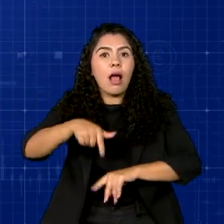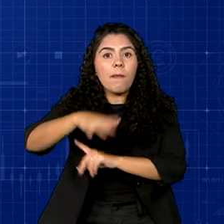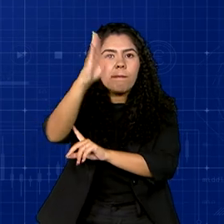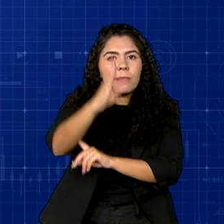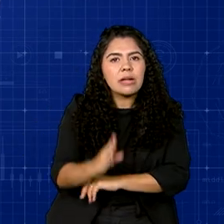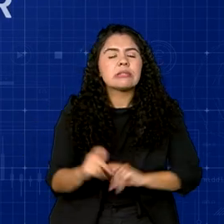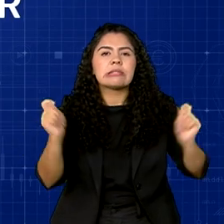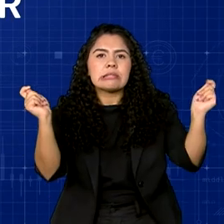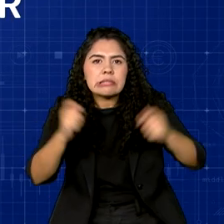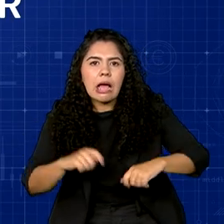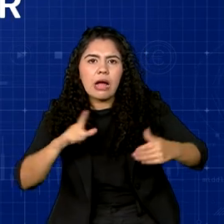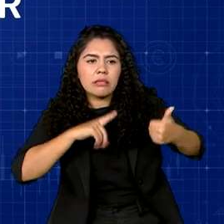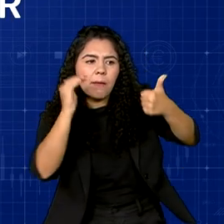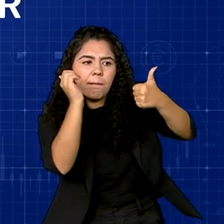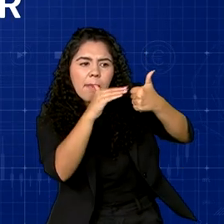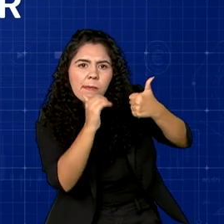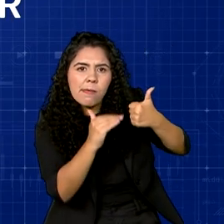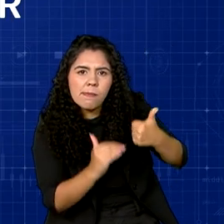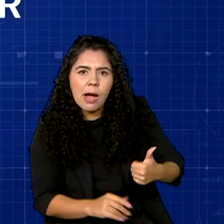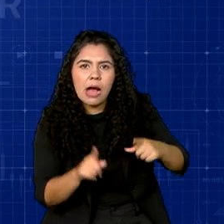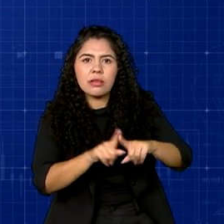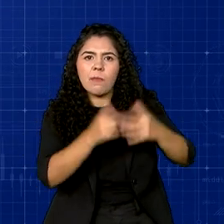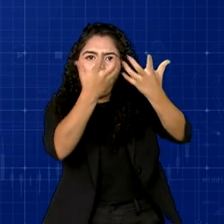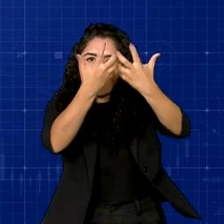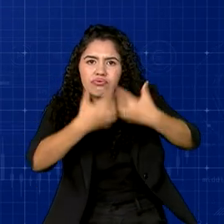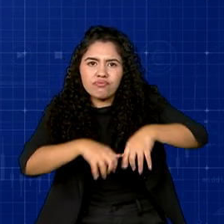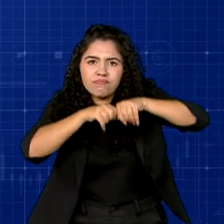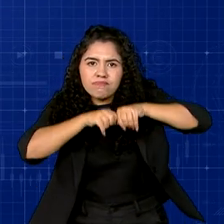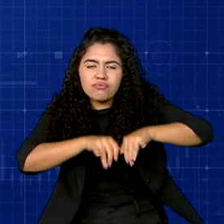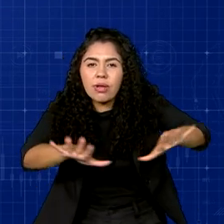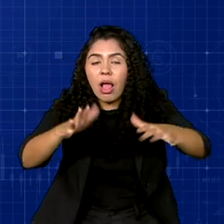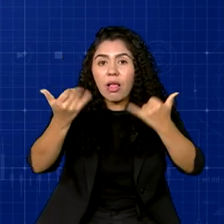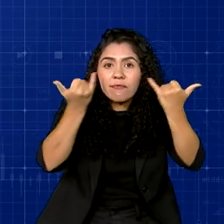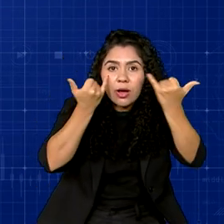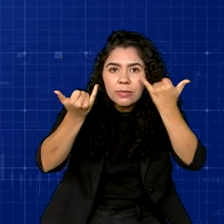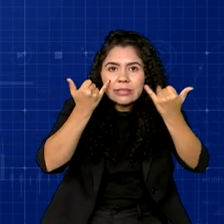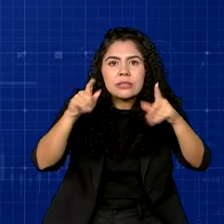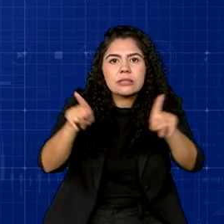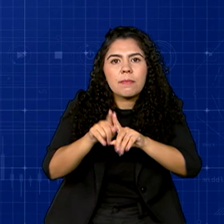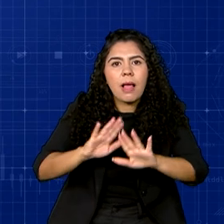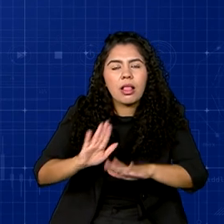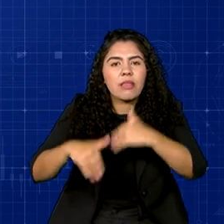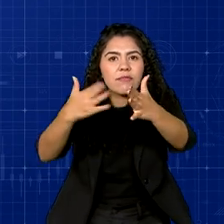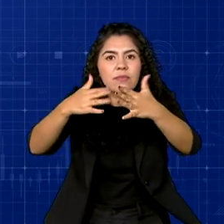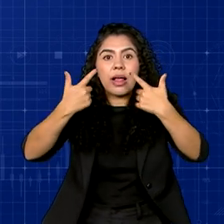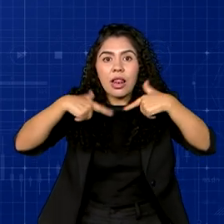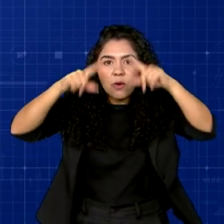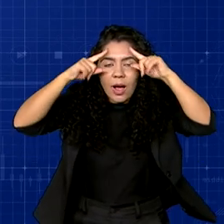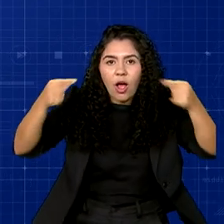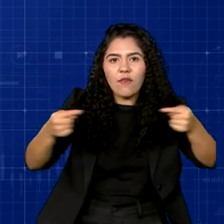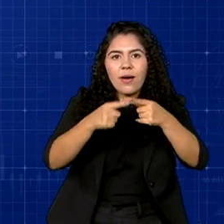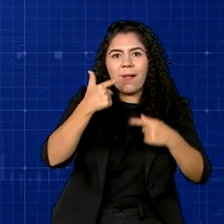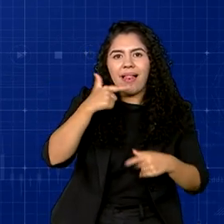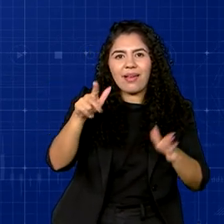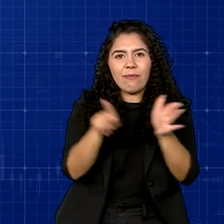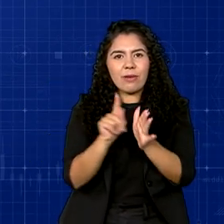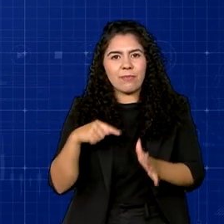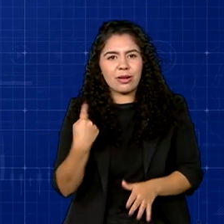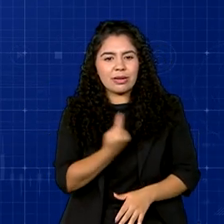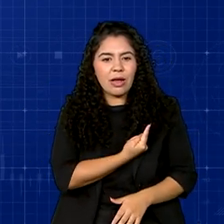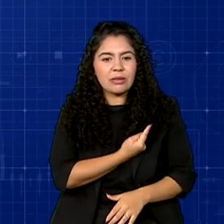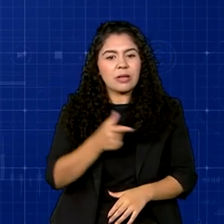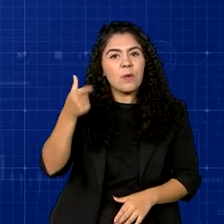armazenar, processar e transferir dados e desenvolver linguagens em nosso idioma para que tenhamos uma